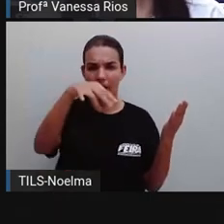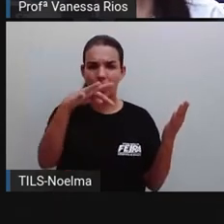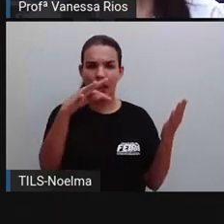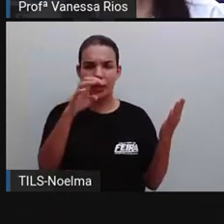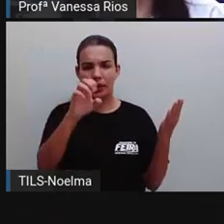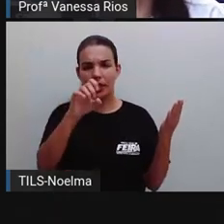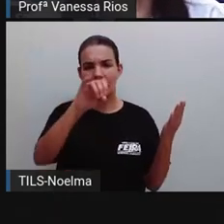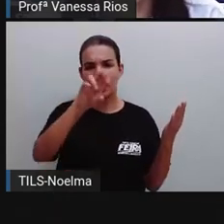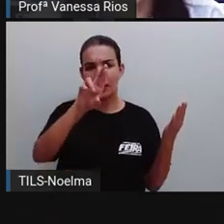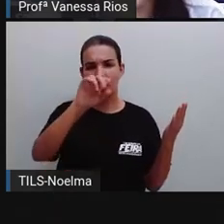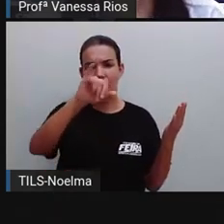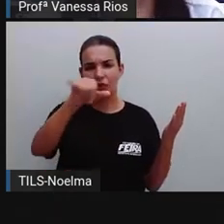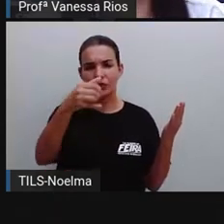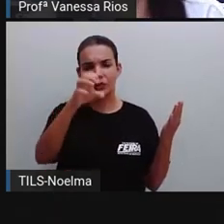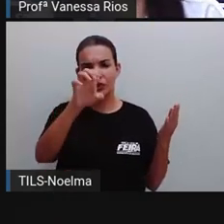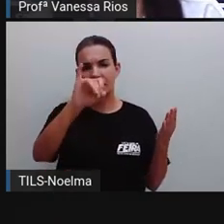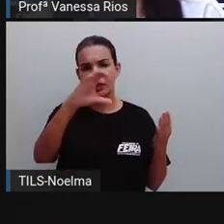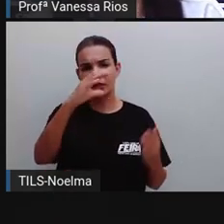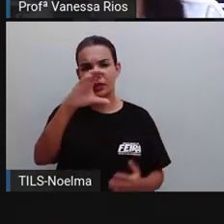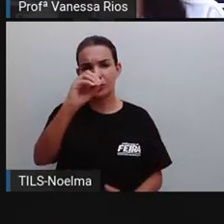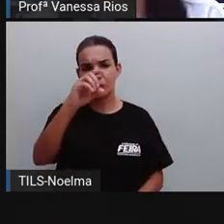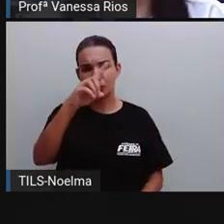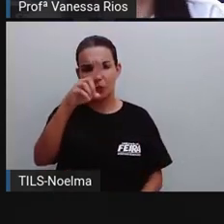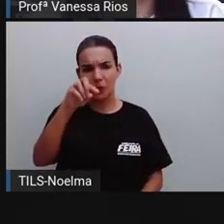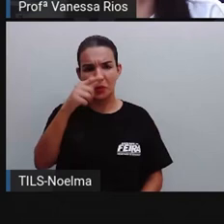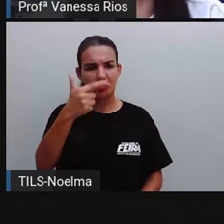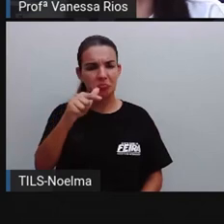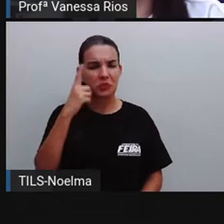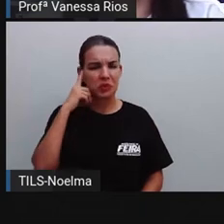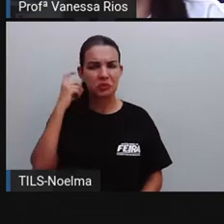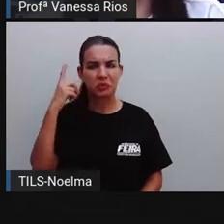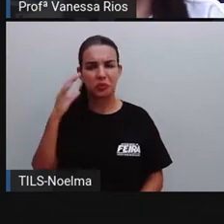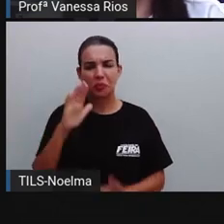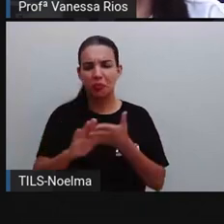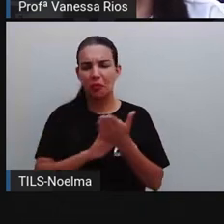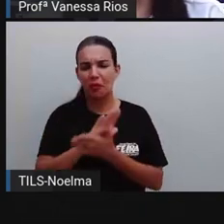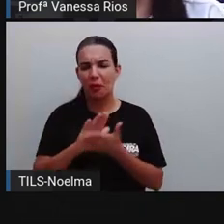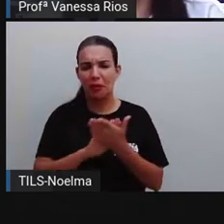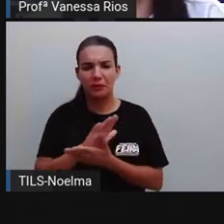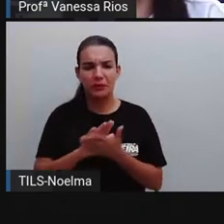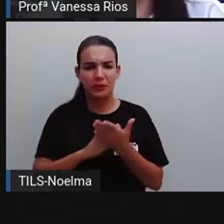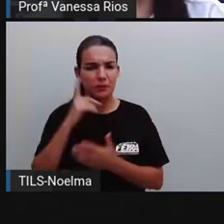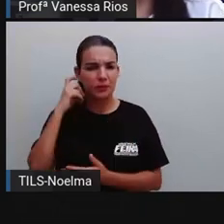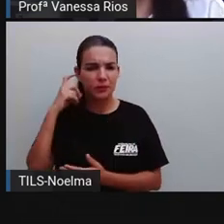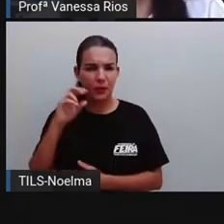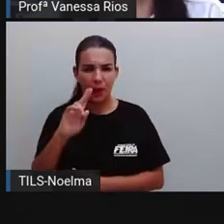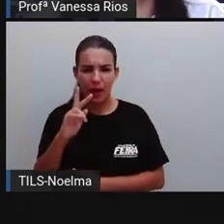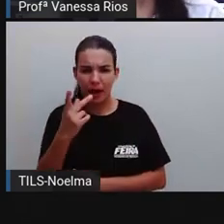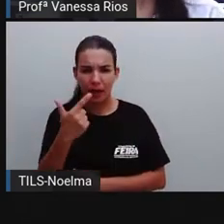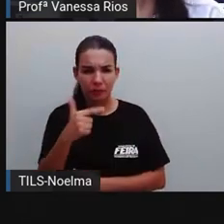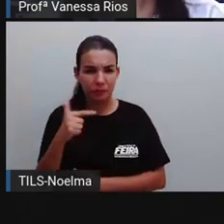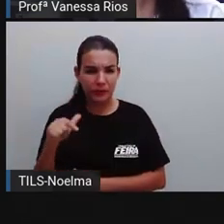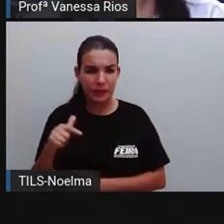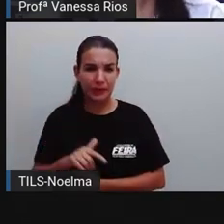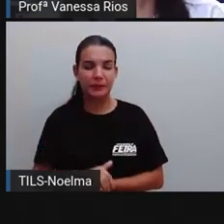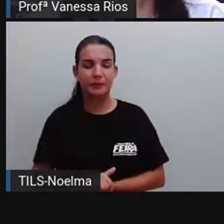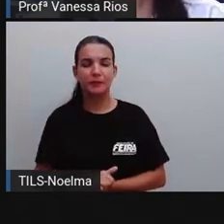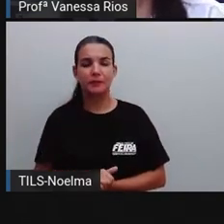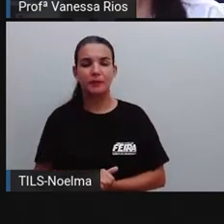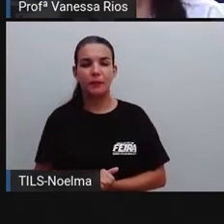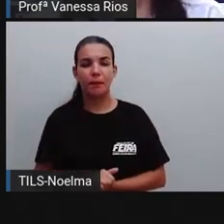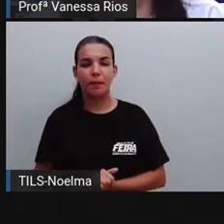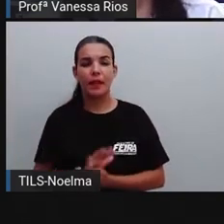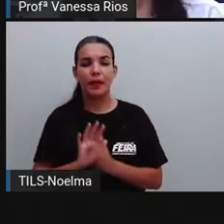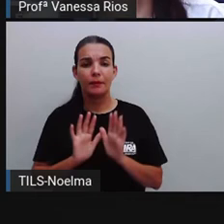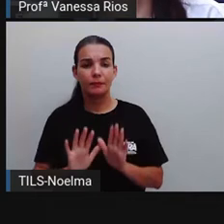tem um som neutro, né, tem um som muro. A gente não vai observar a pronúncia, né, o som do H. O H